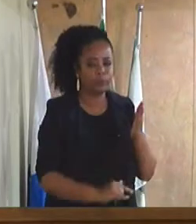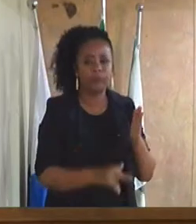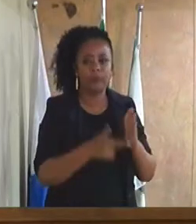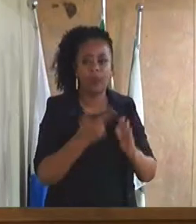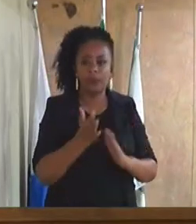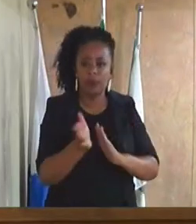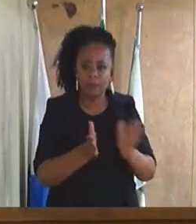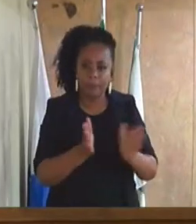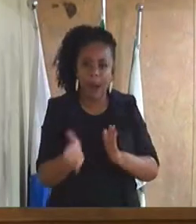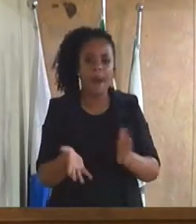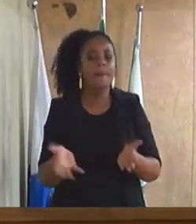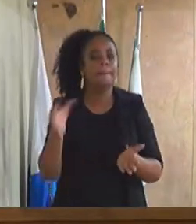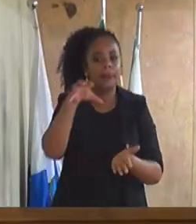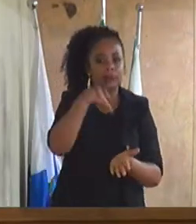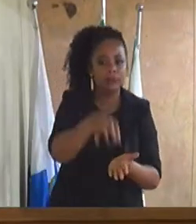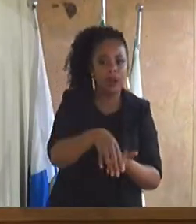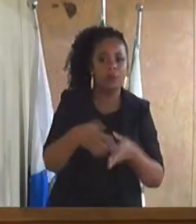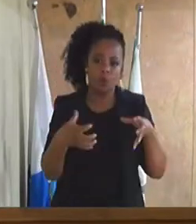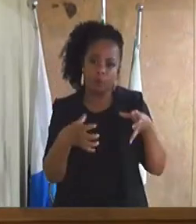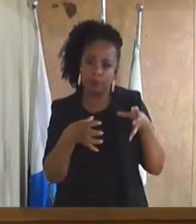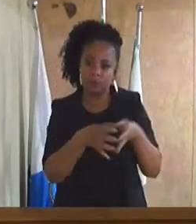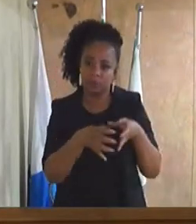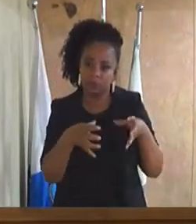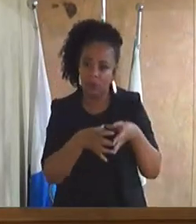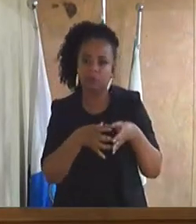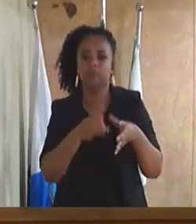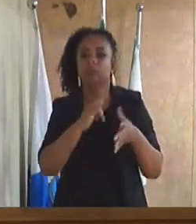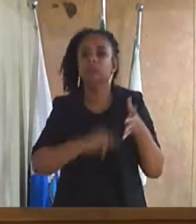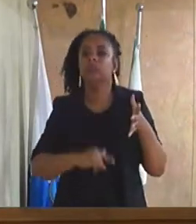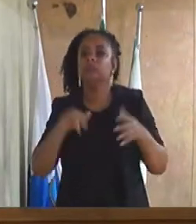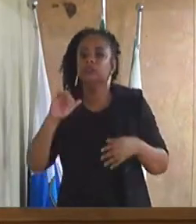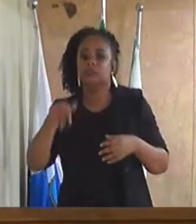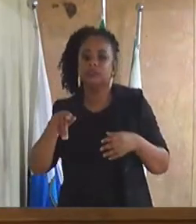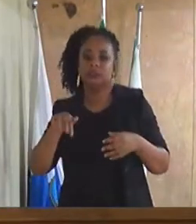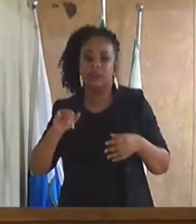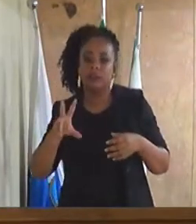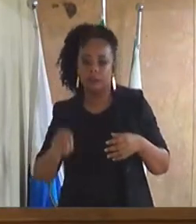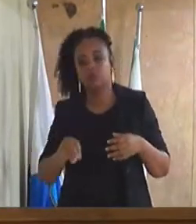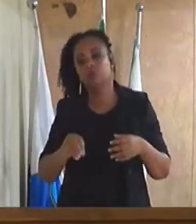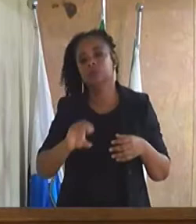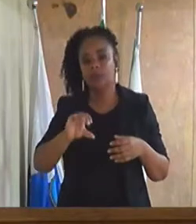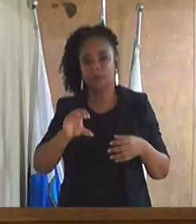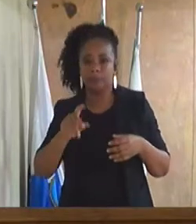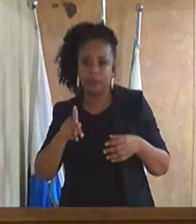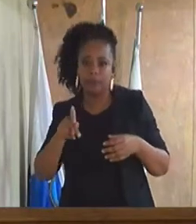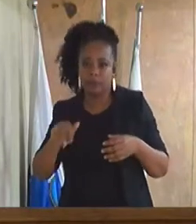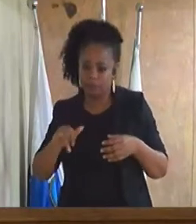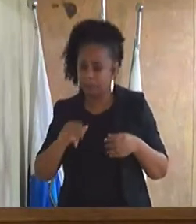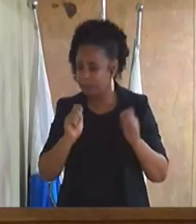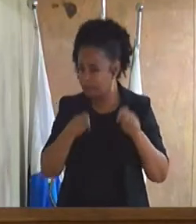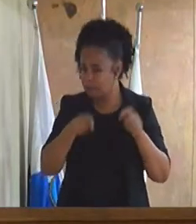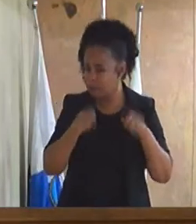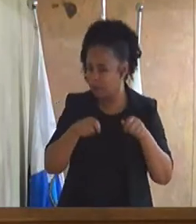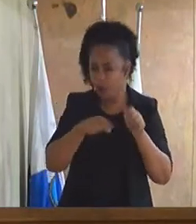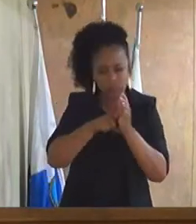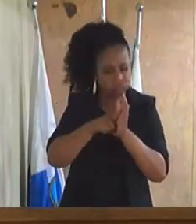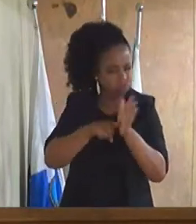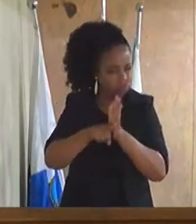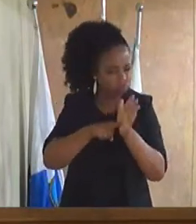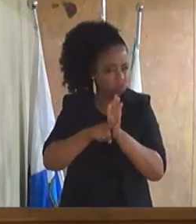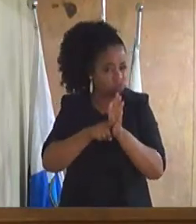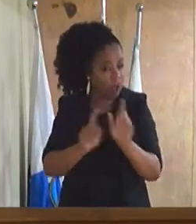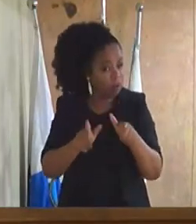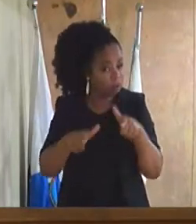implantação de uma comissão parlamentar de inquérito, CPI, para investigar supostos atos e